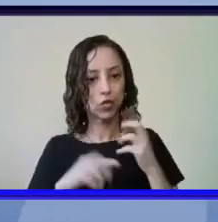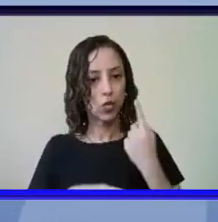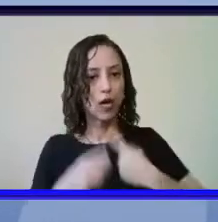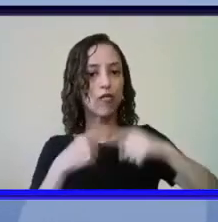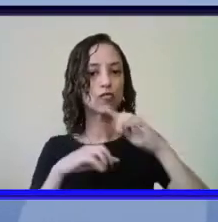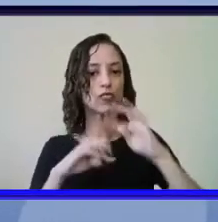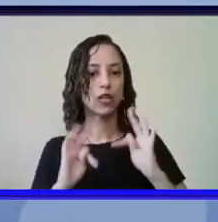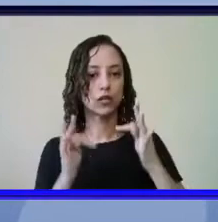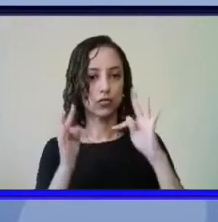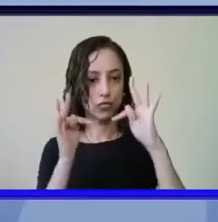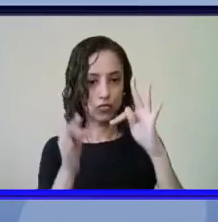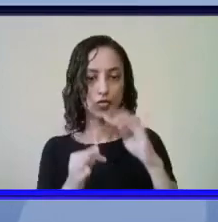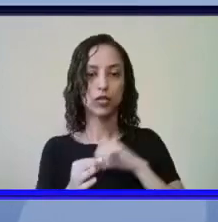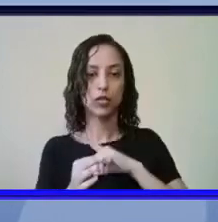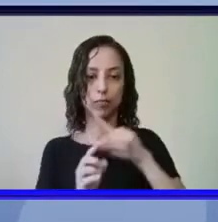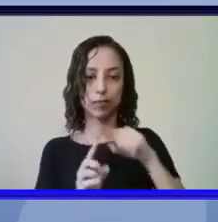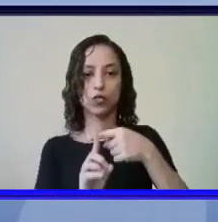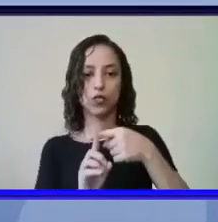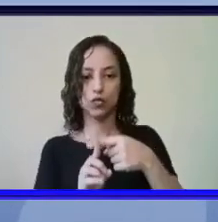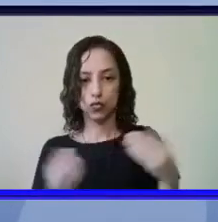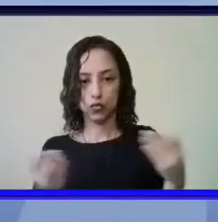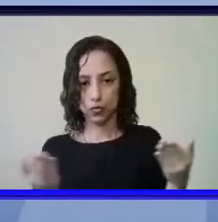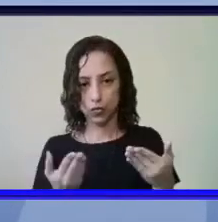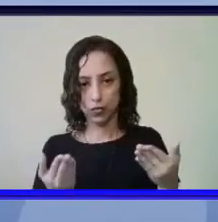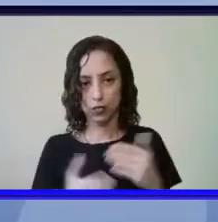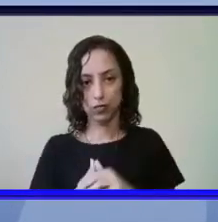tecnológico que nós temos atualmente